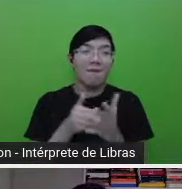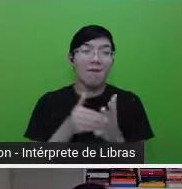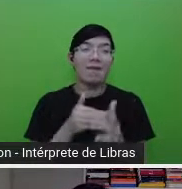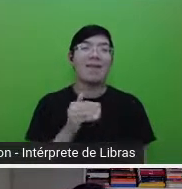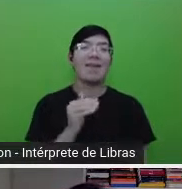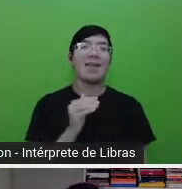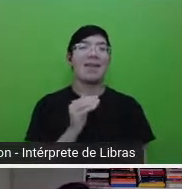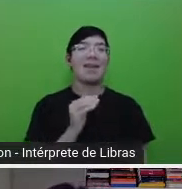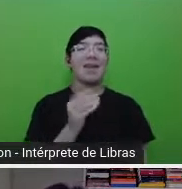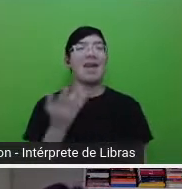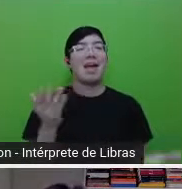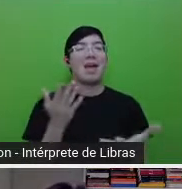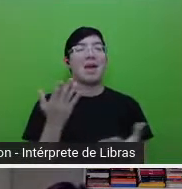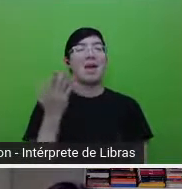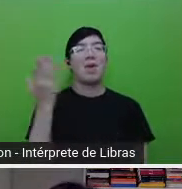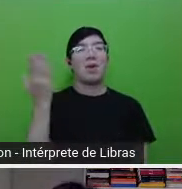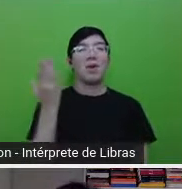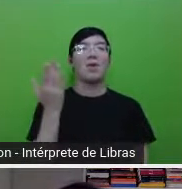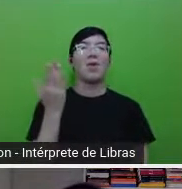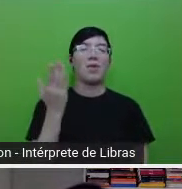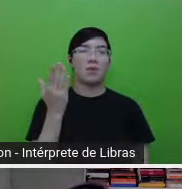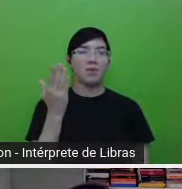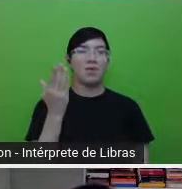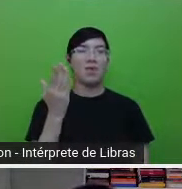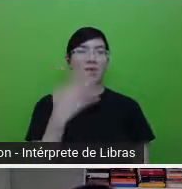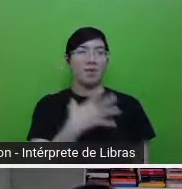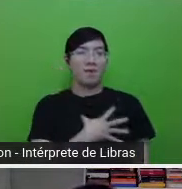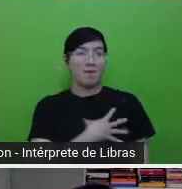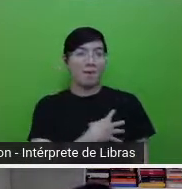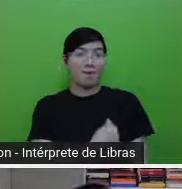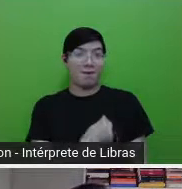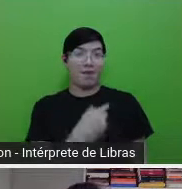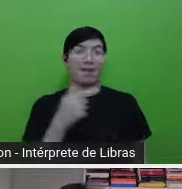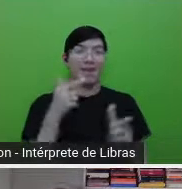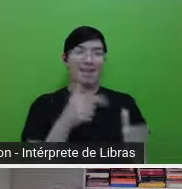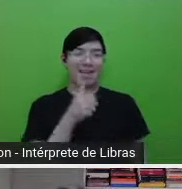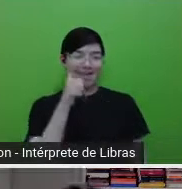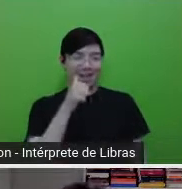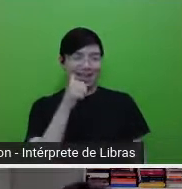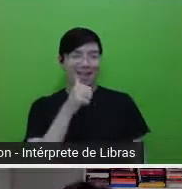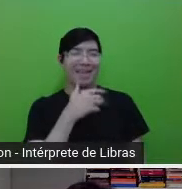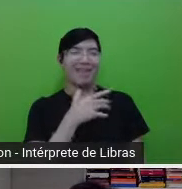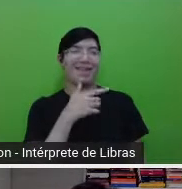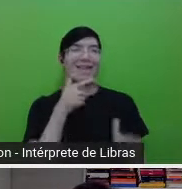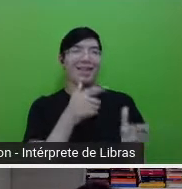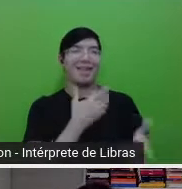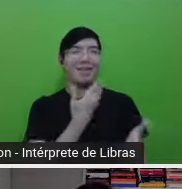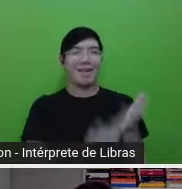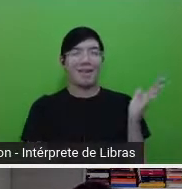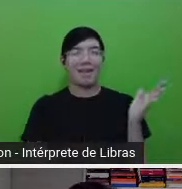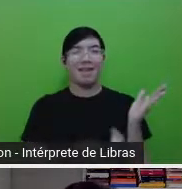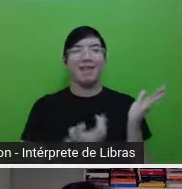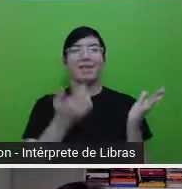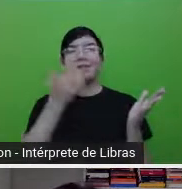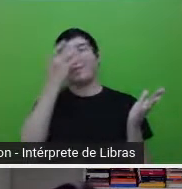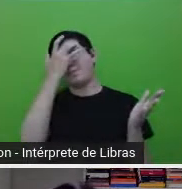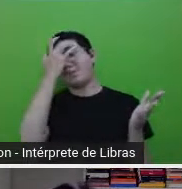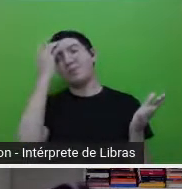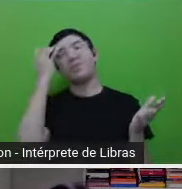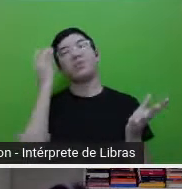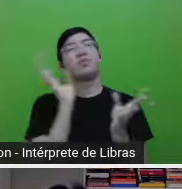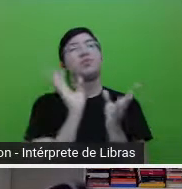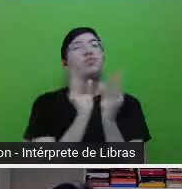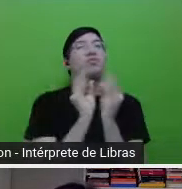realmente na filha perdida. Eu já fiz um rápido resumo, né? Que a Fernanda pediu, mas aqui está um resumo mais